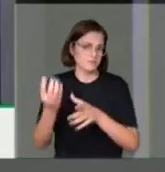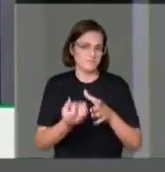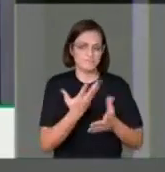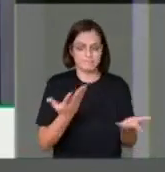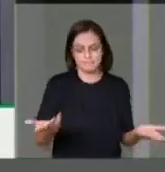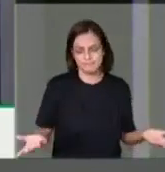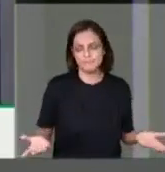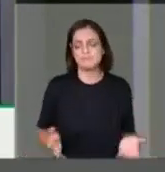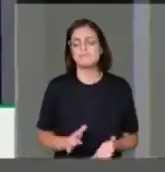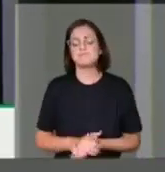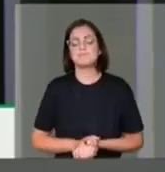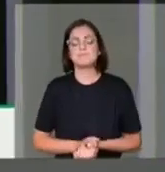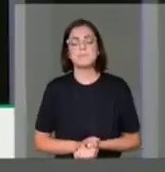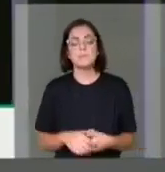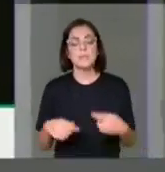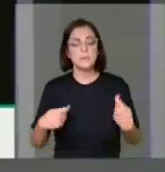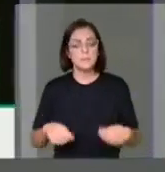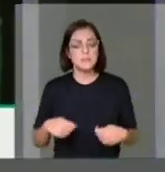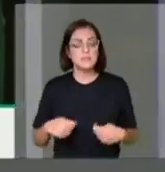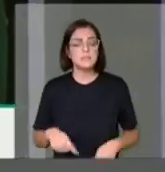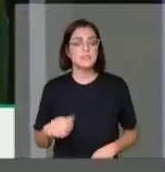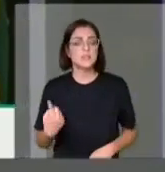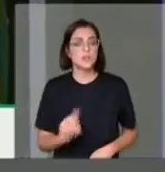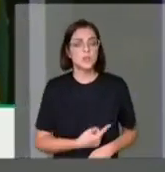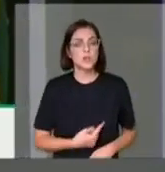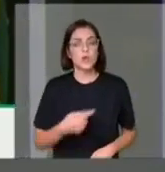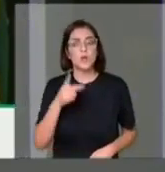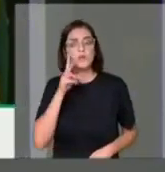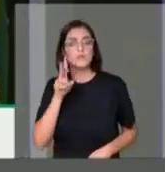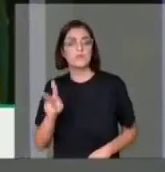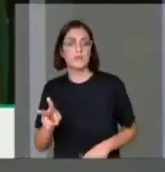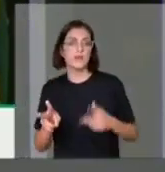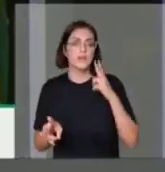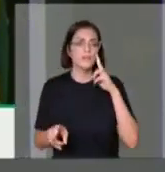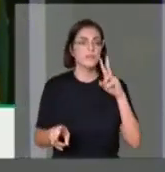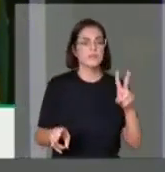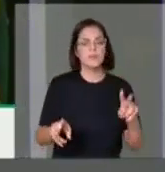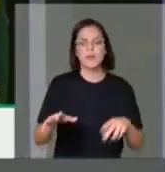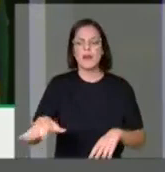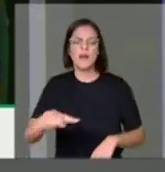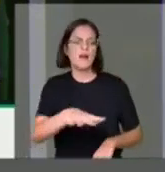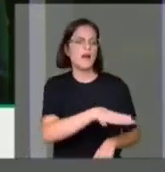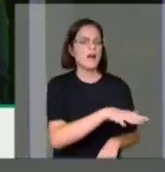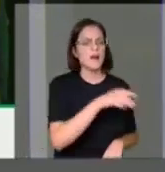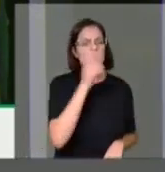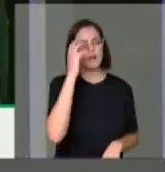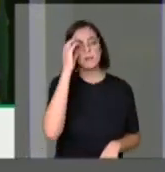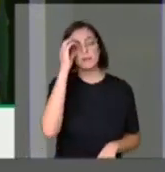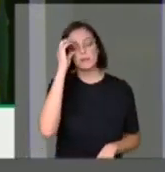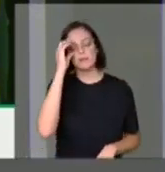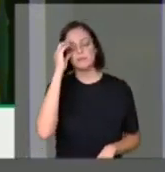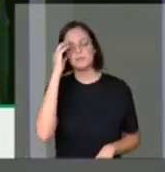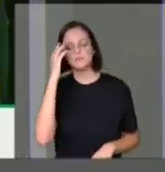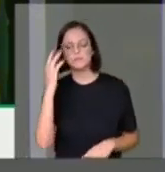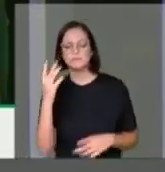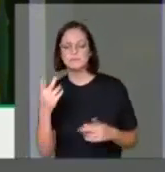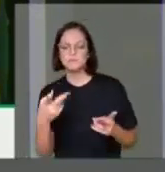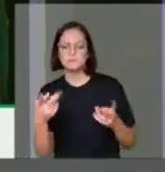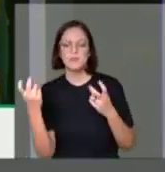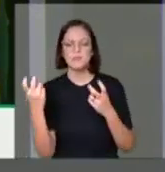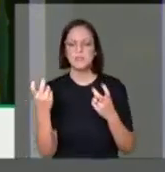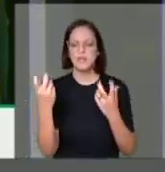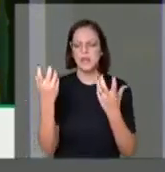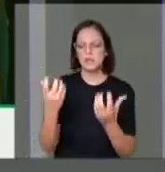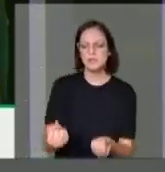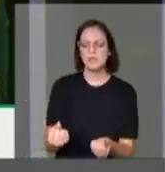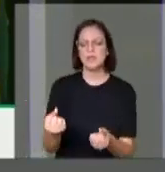no mesmo nível a evolução dos setores públicos que compreendem as novas doenças e oferecem